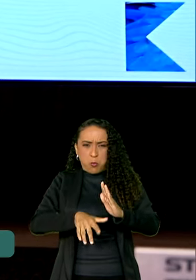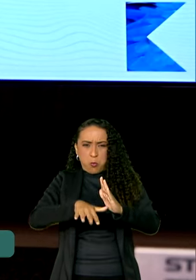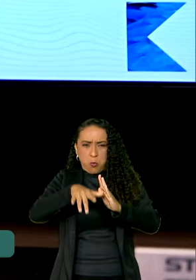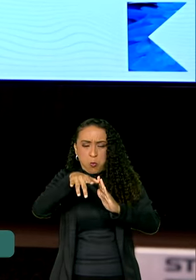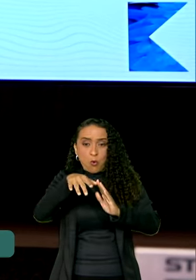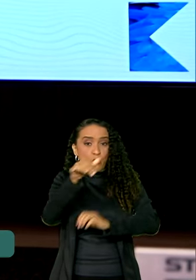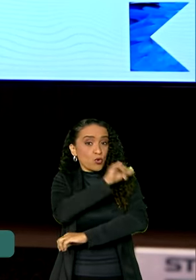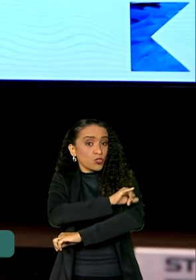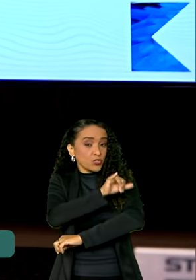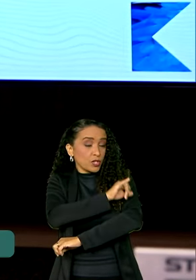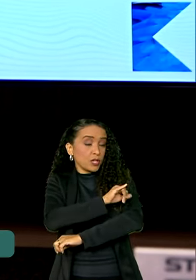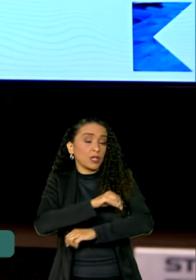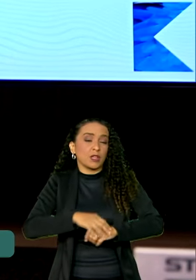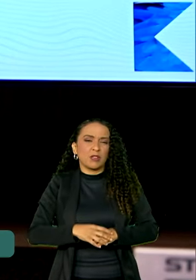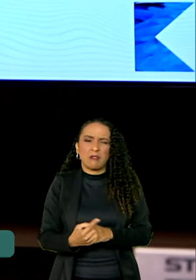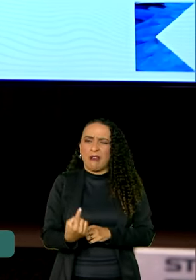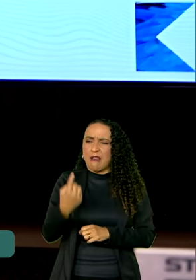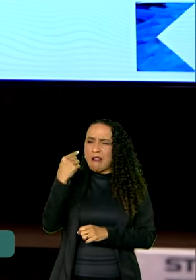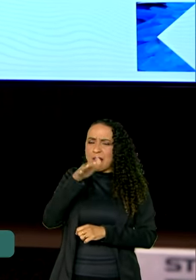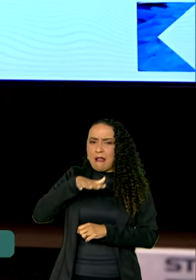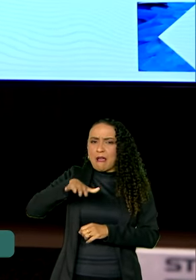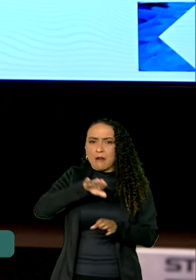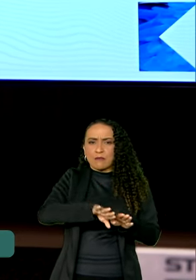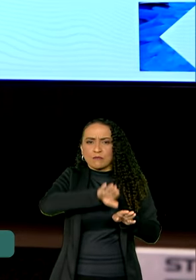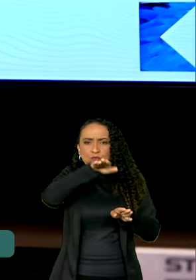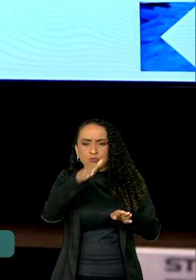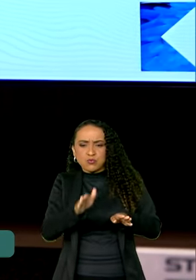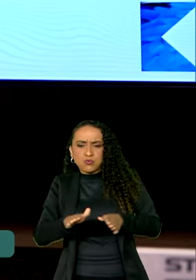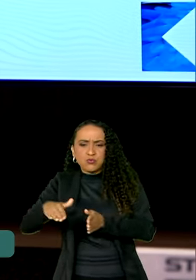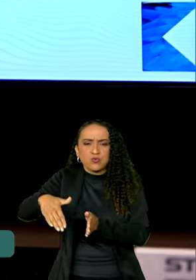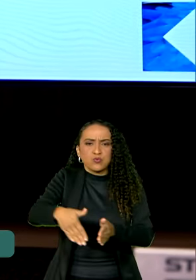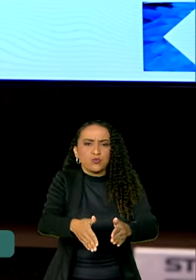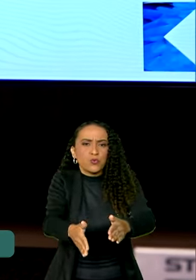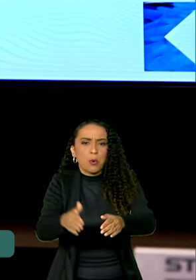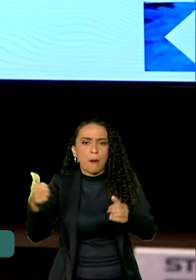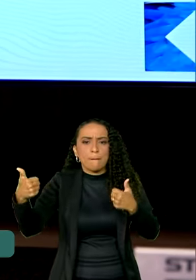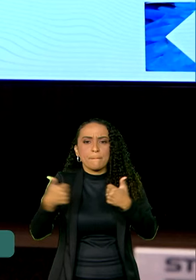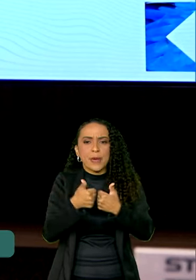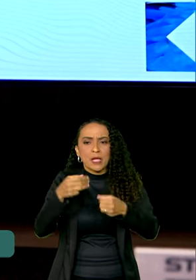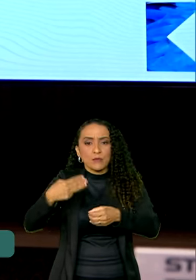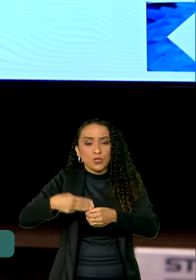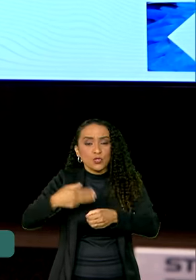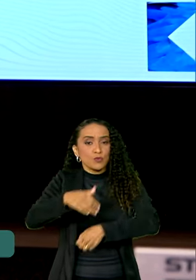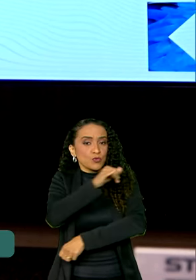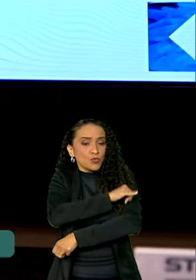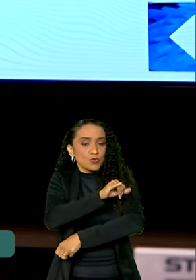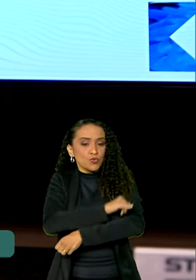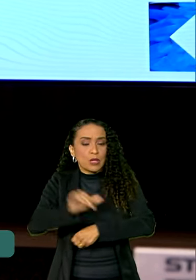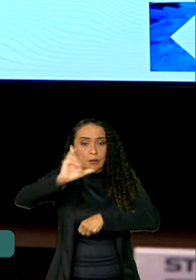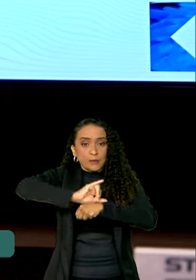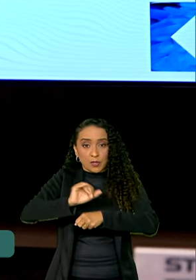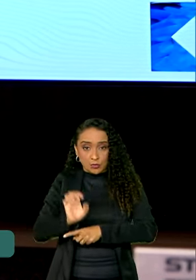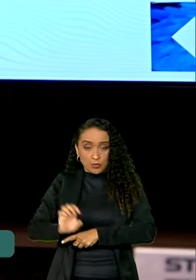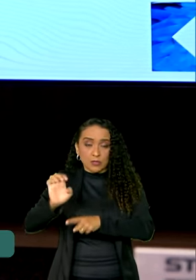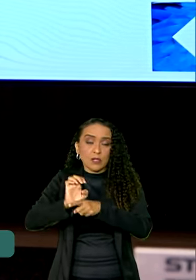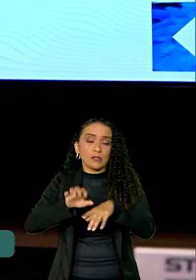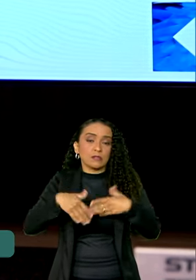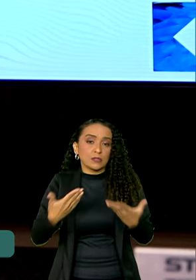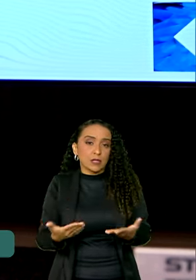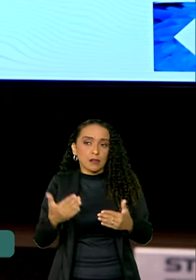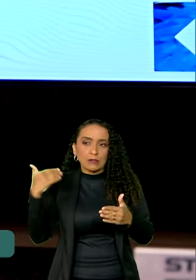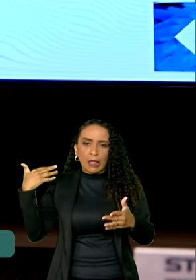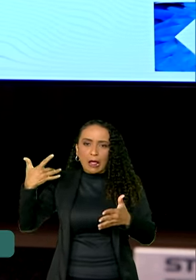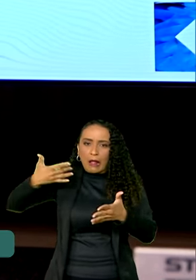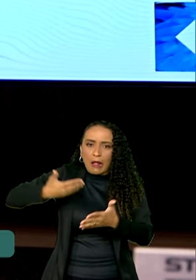estado do Rio de Janeiro, na região serrana, próxima ao município do Rio de Janeiro, capital do estado. E de